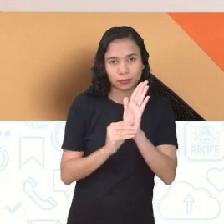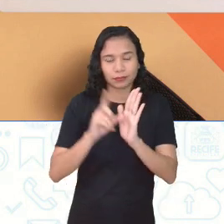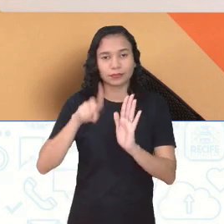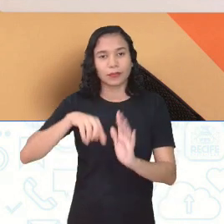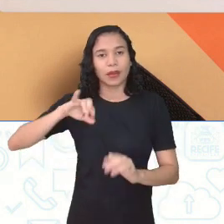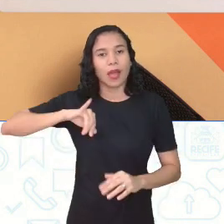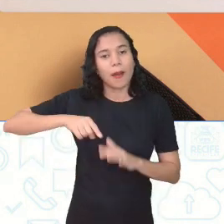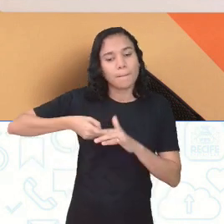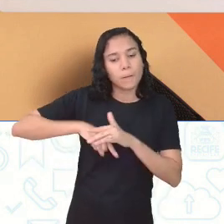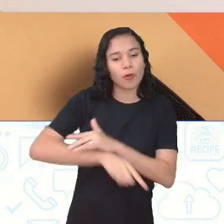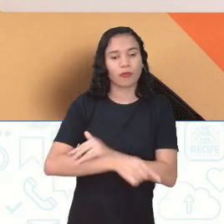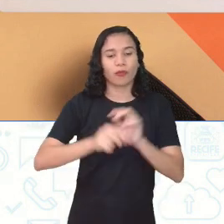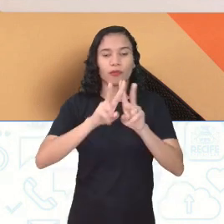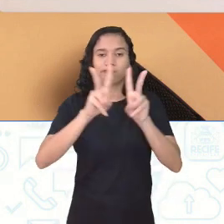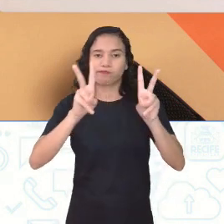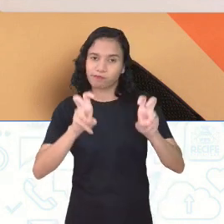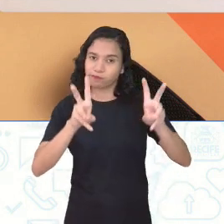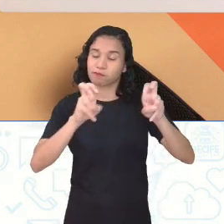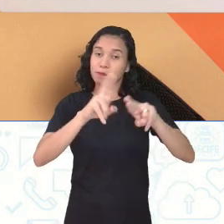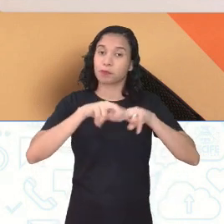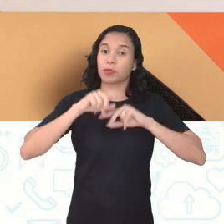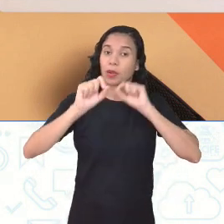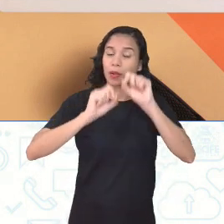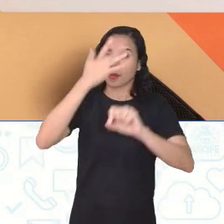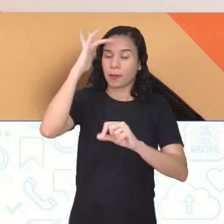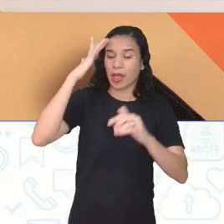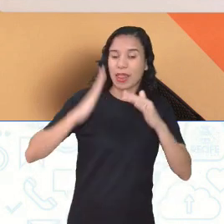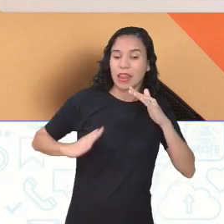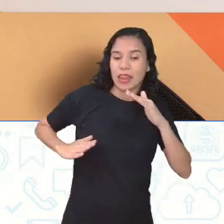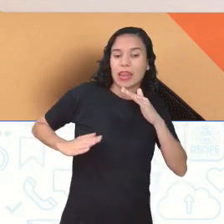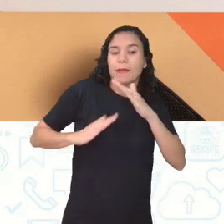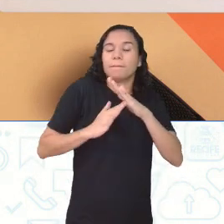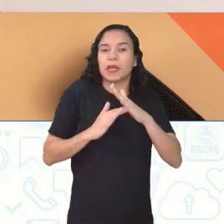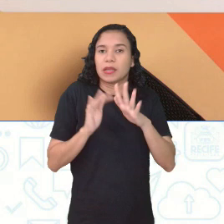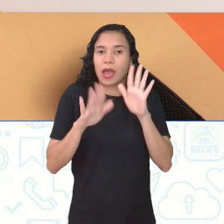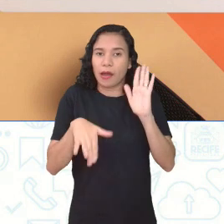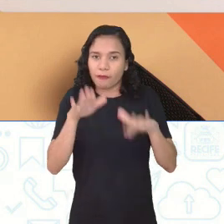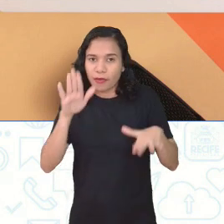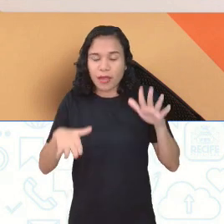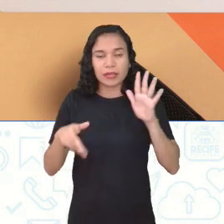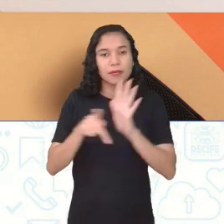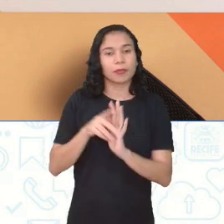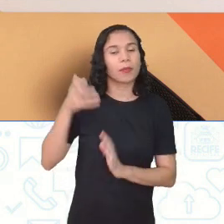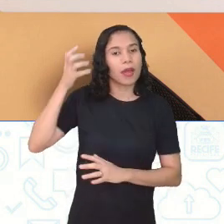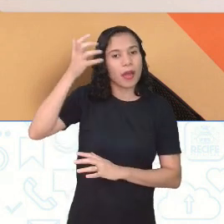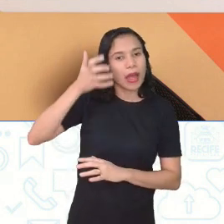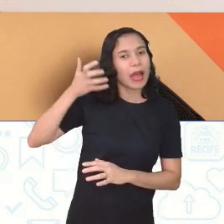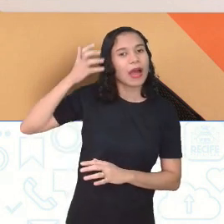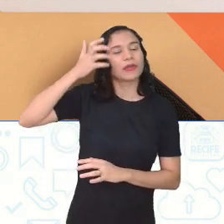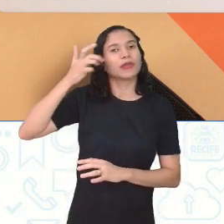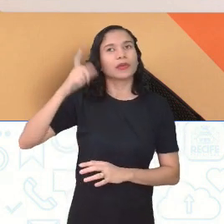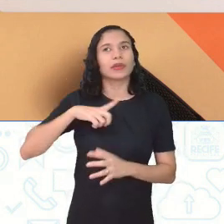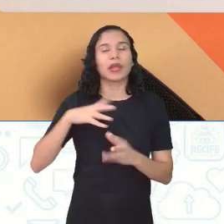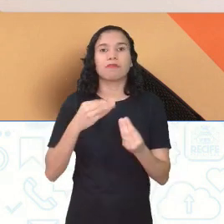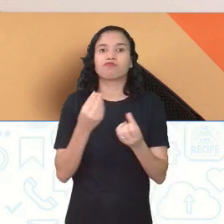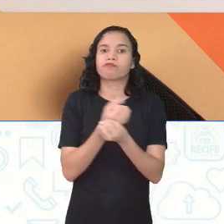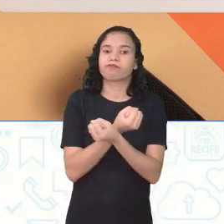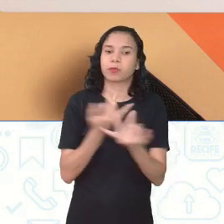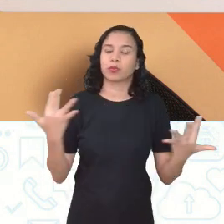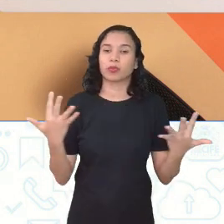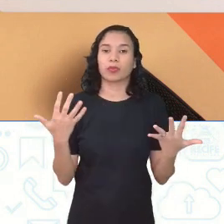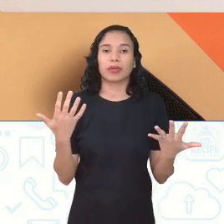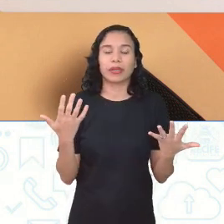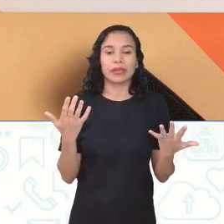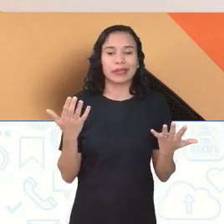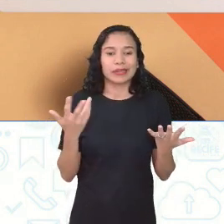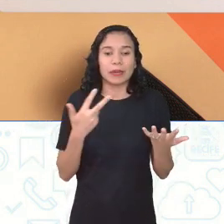aprofundamento da temática. Porque você limita, né? Às vezes, os programas de rádio, eles tinham muitos quadros. E aí,